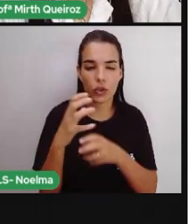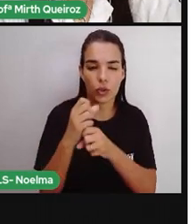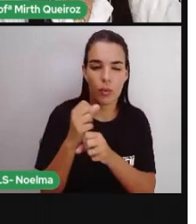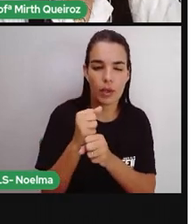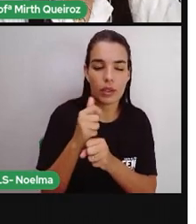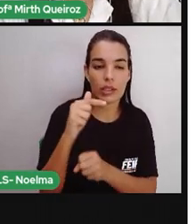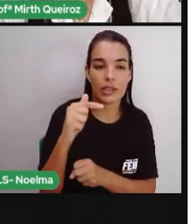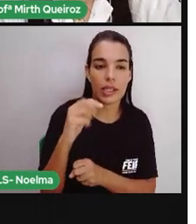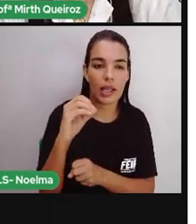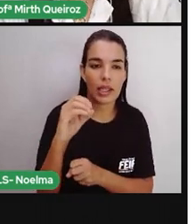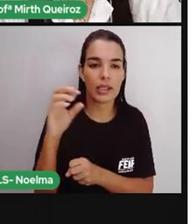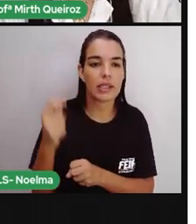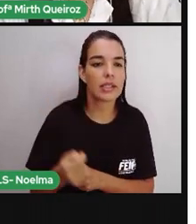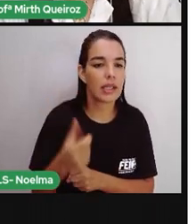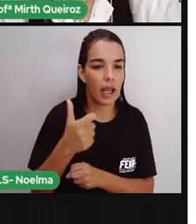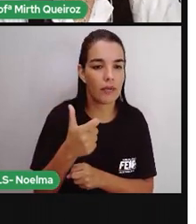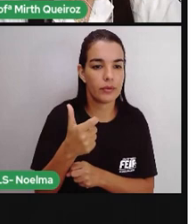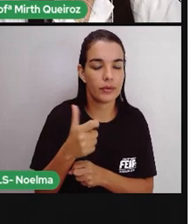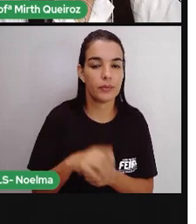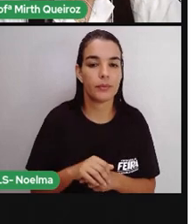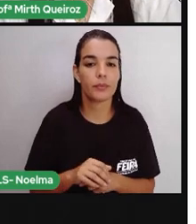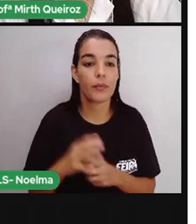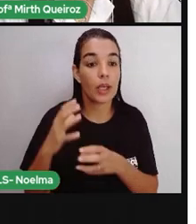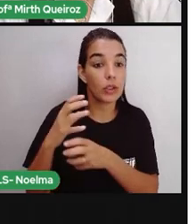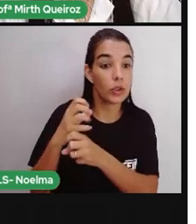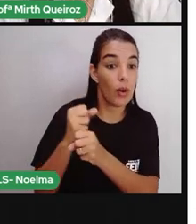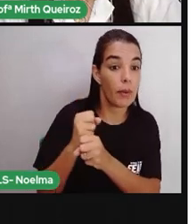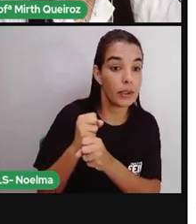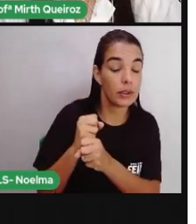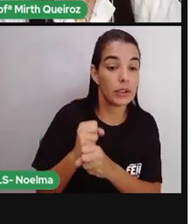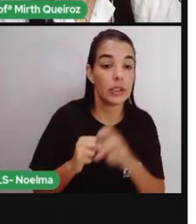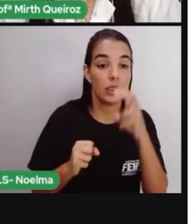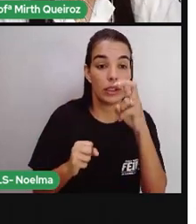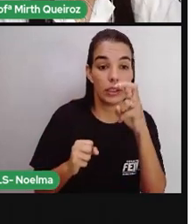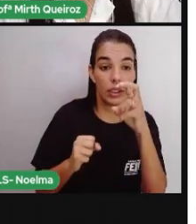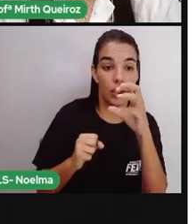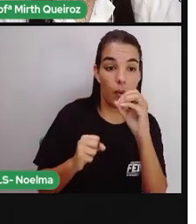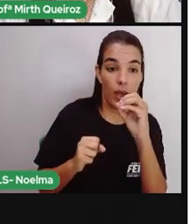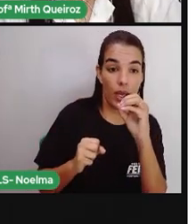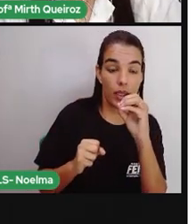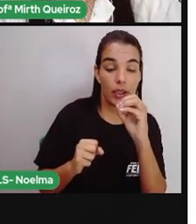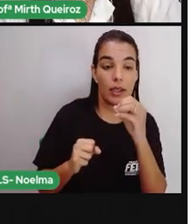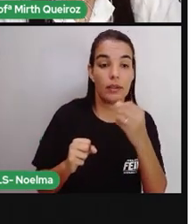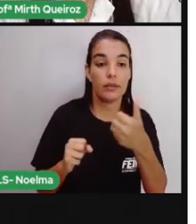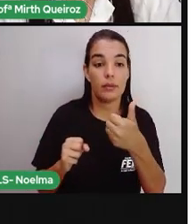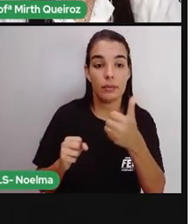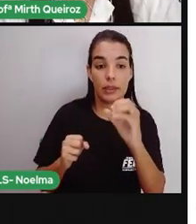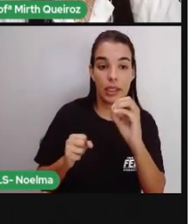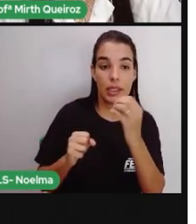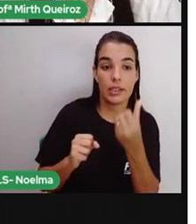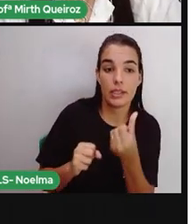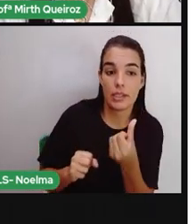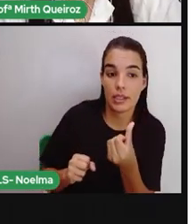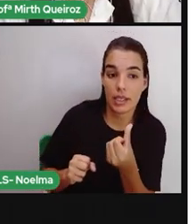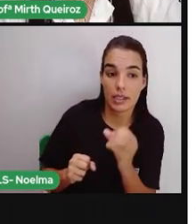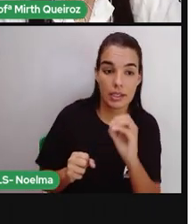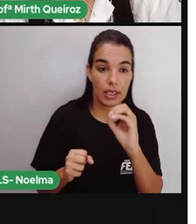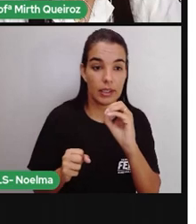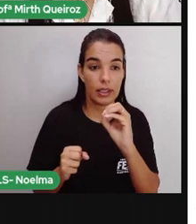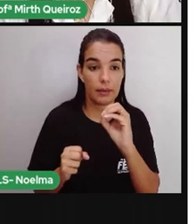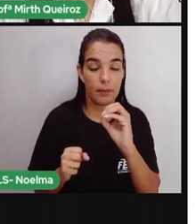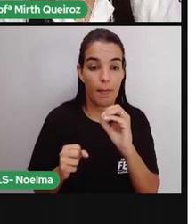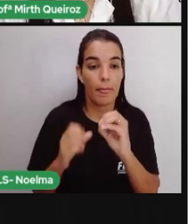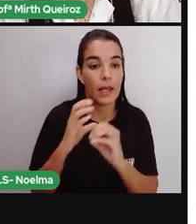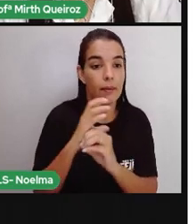50, 60, 70. 70 centavos. Então, 50 mais 10, 60. Mais 5,